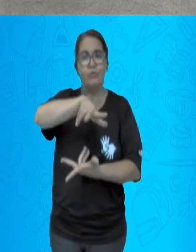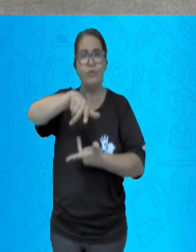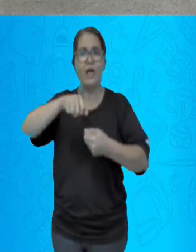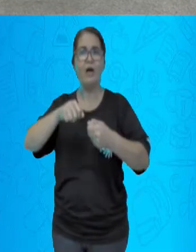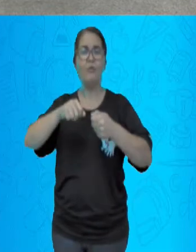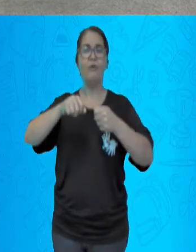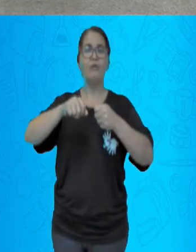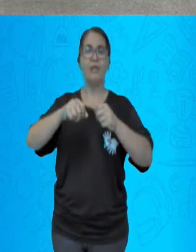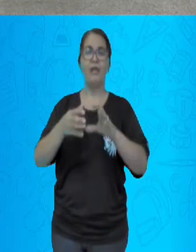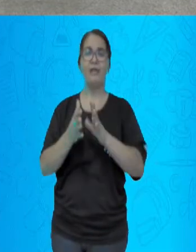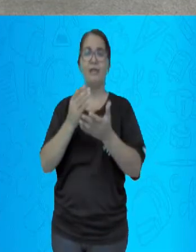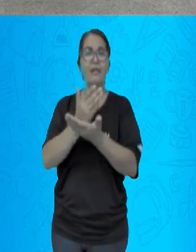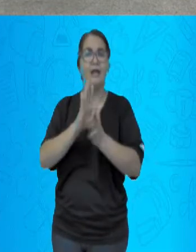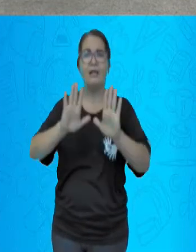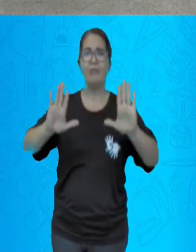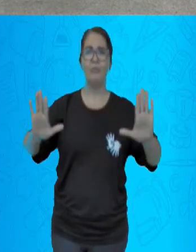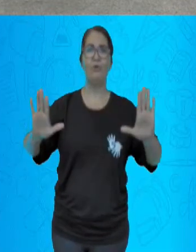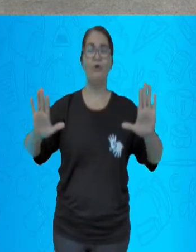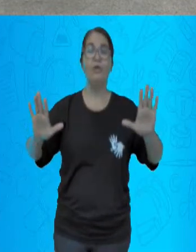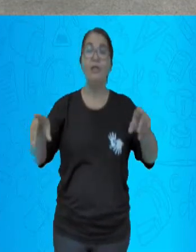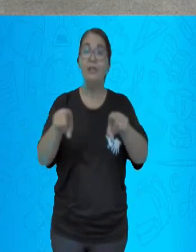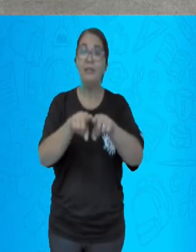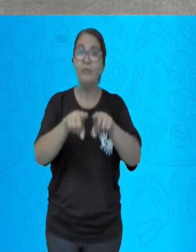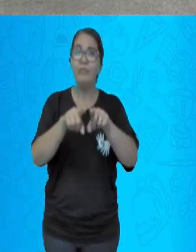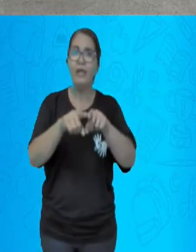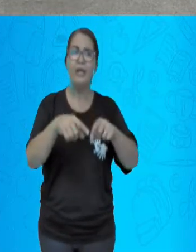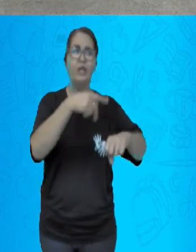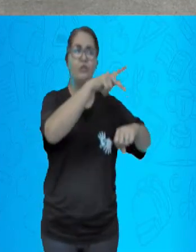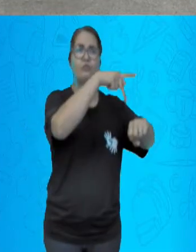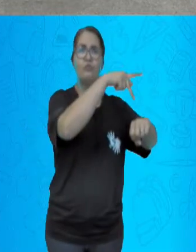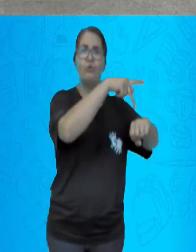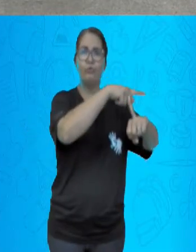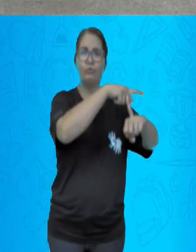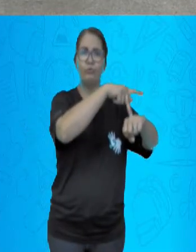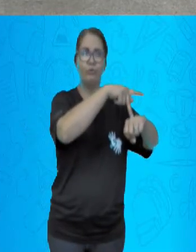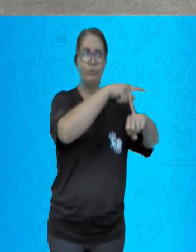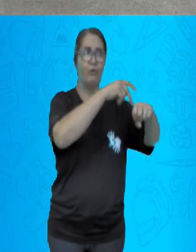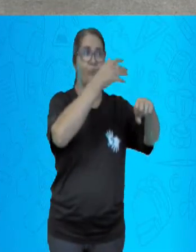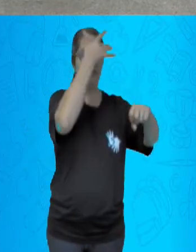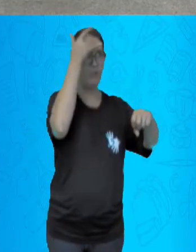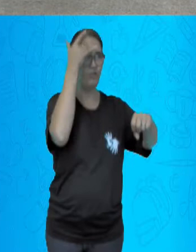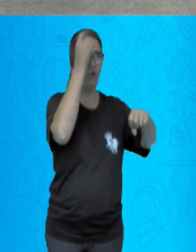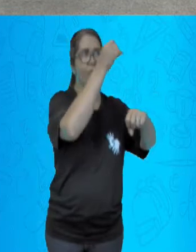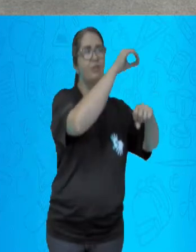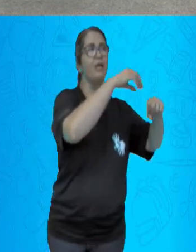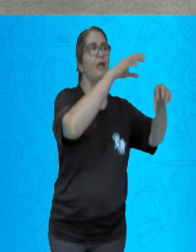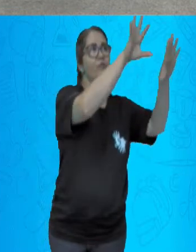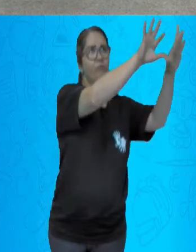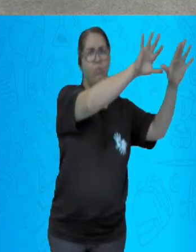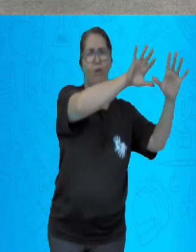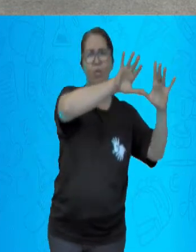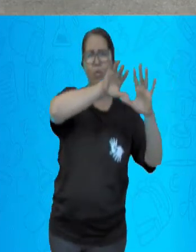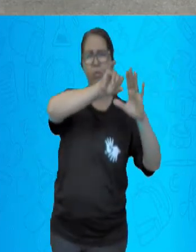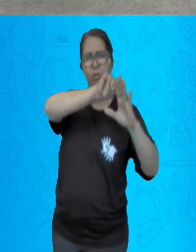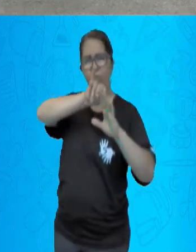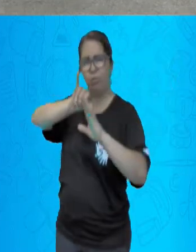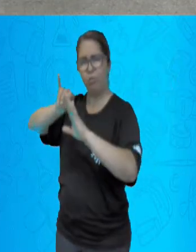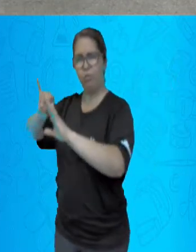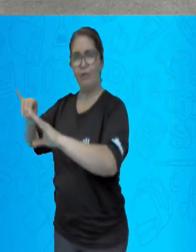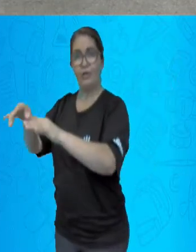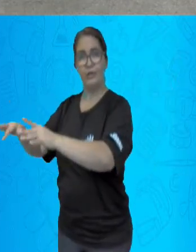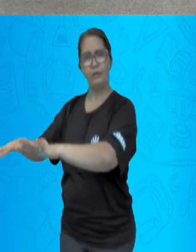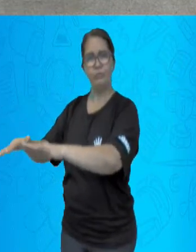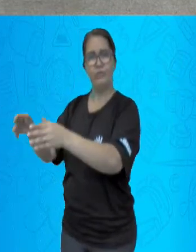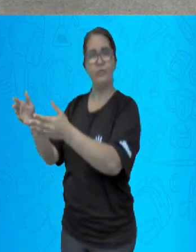migratória se dirigiu ao Brasil. Nessa época, a economia cafeeira se transformou num complexo